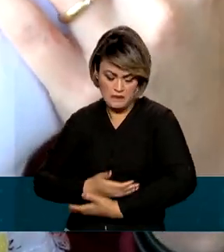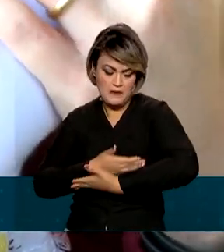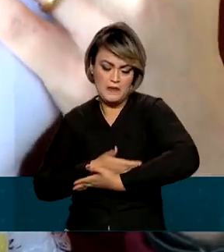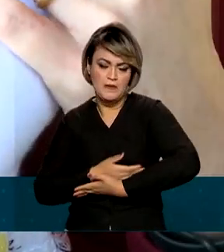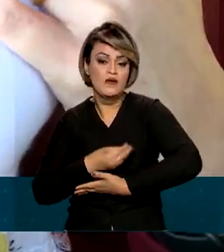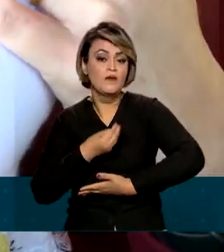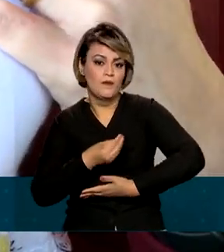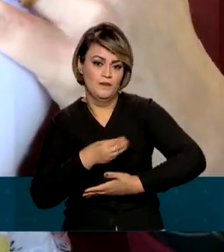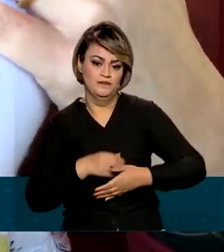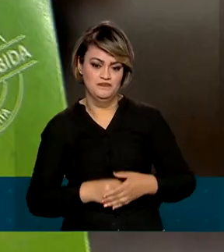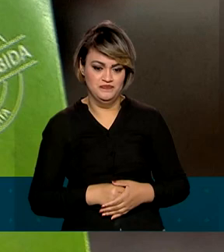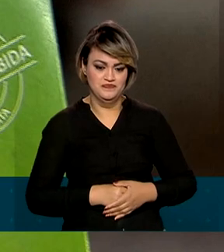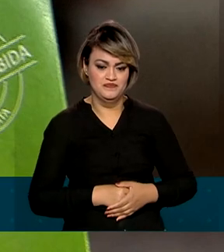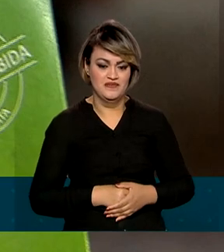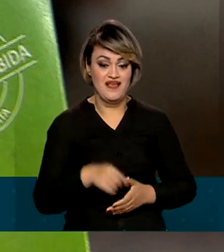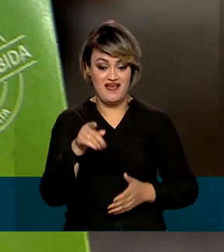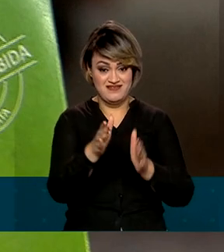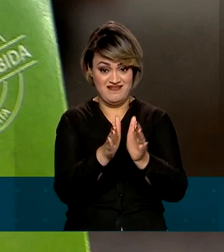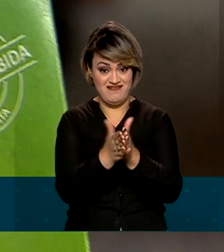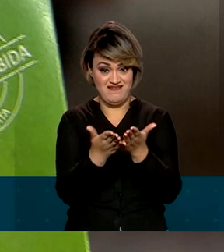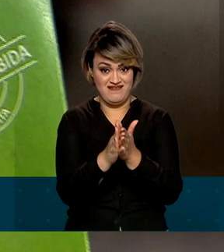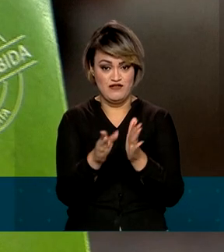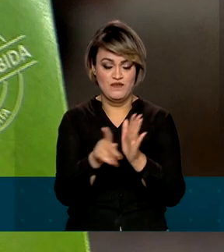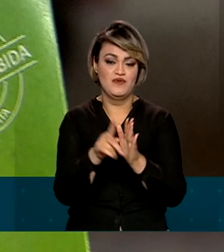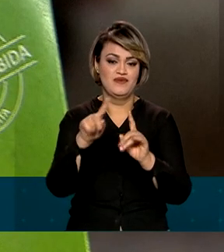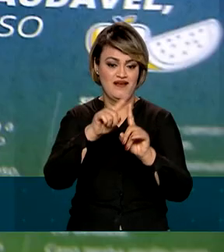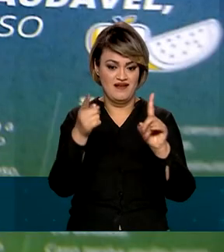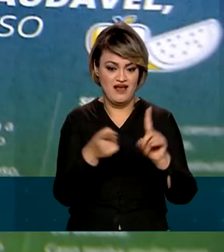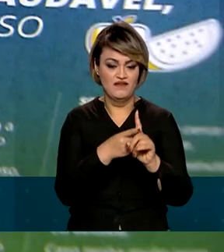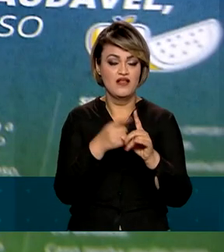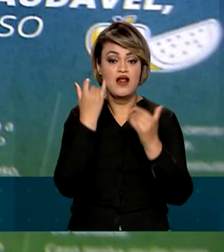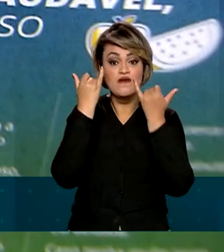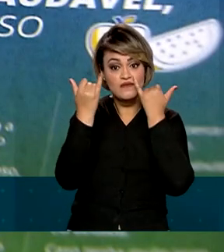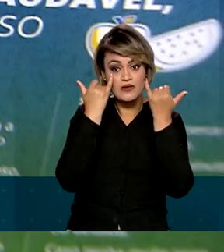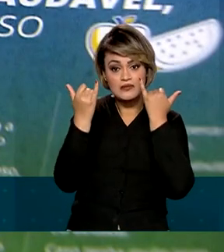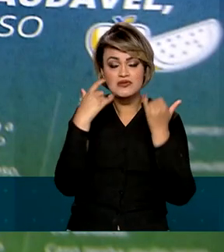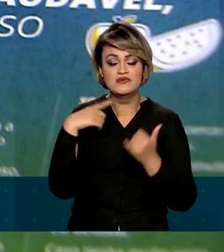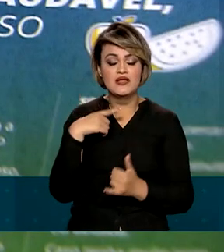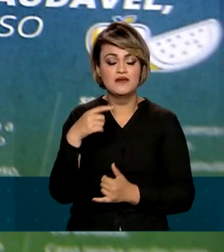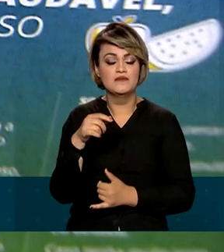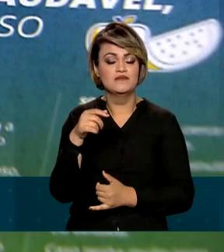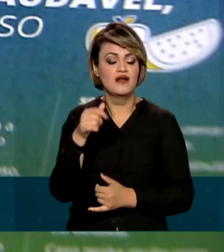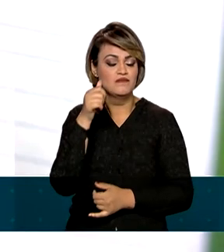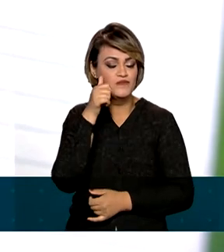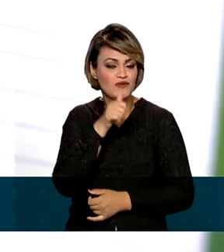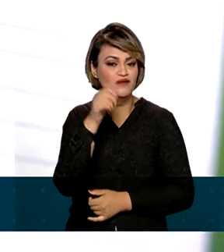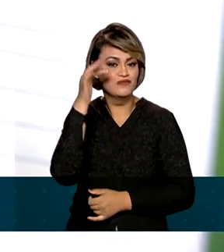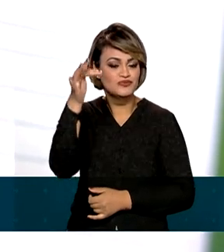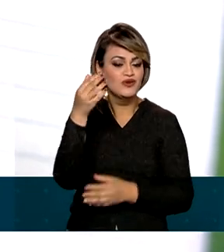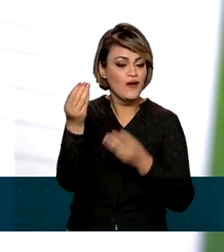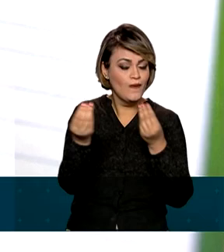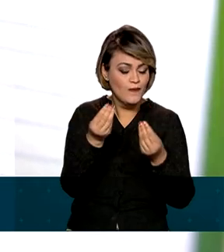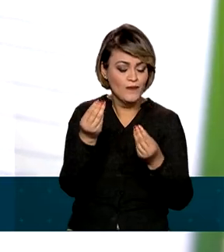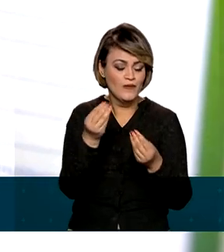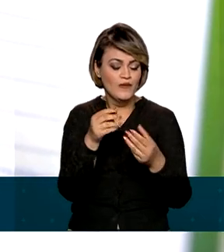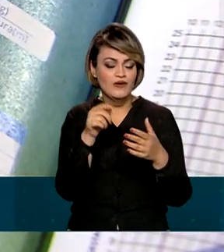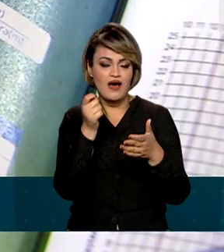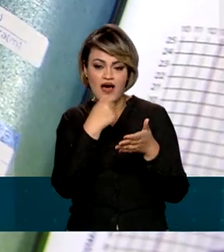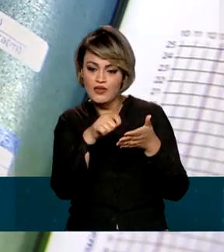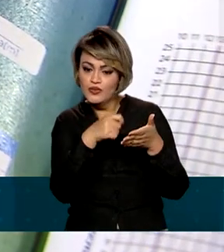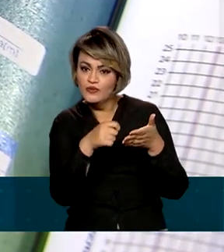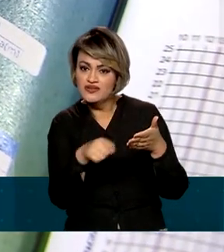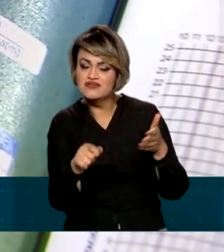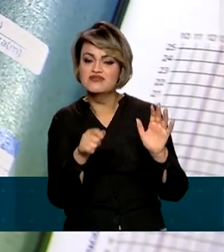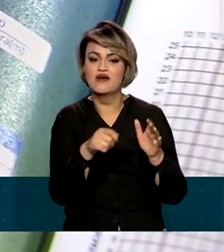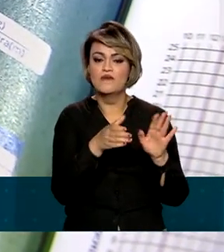do nascimento do bebê. A Caderneta da Gestante reúne informações para a futura mamãe, com espaço para anotações e